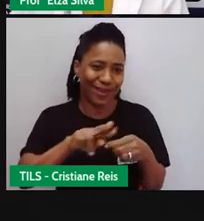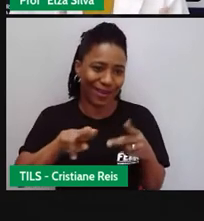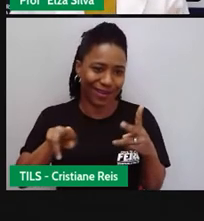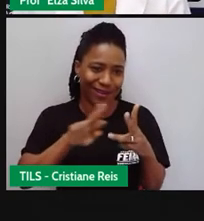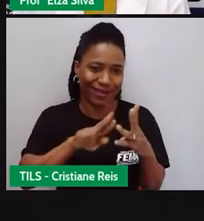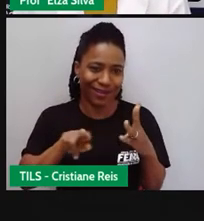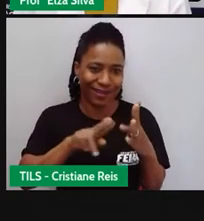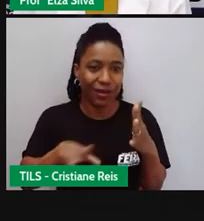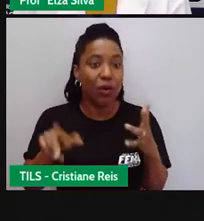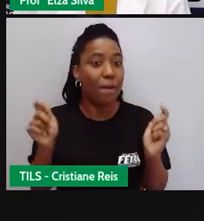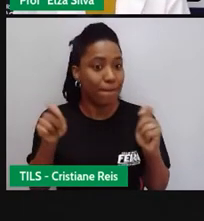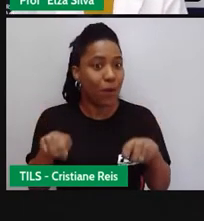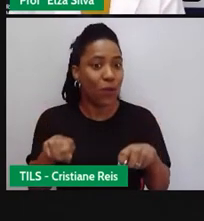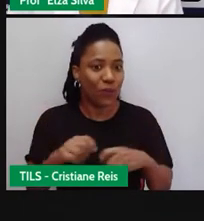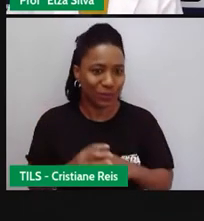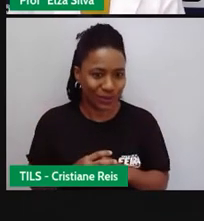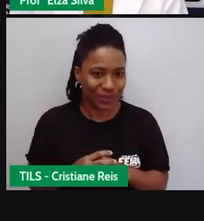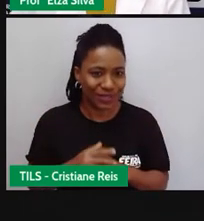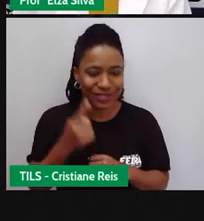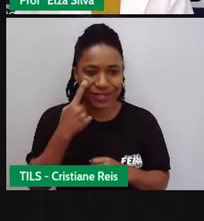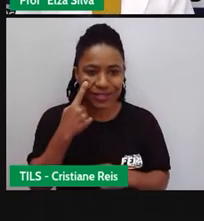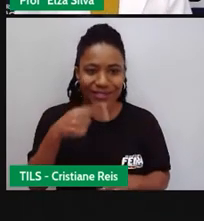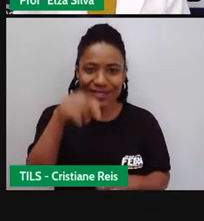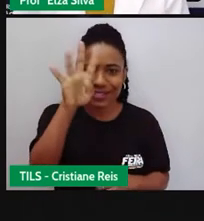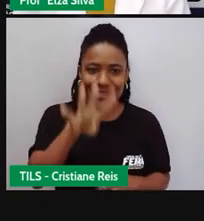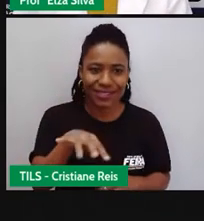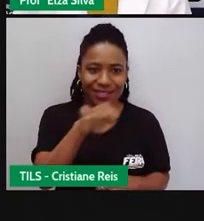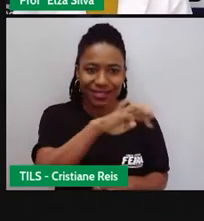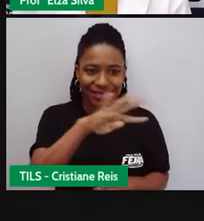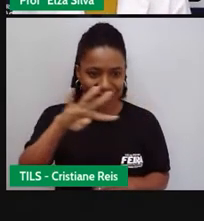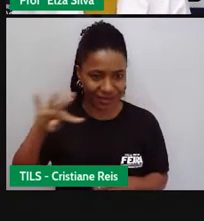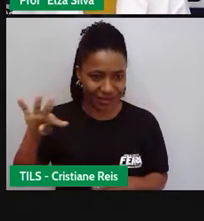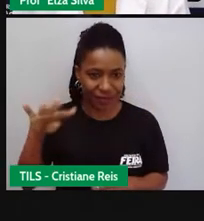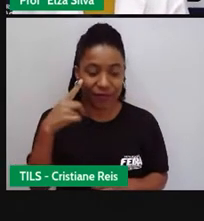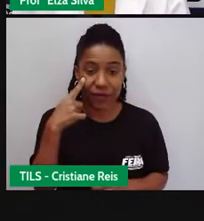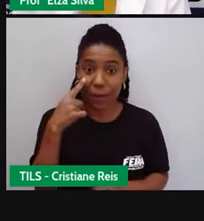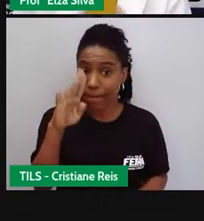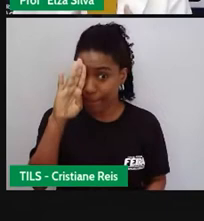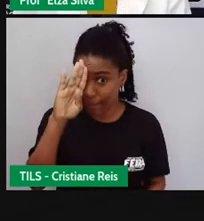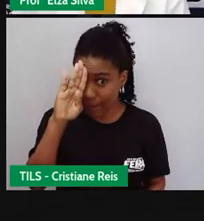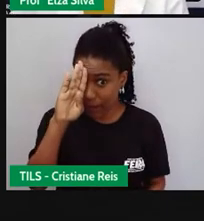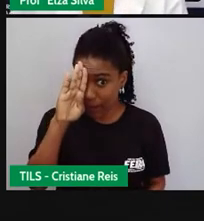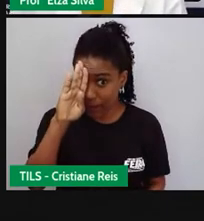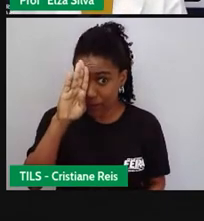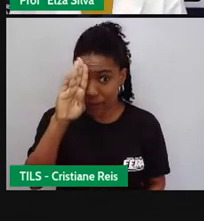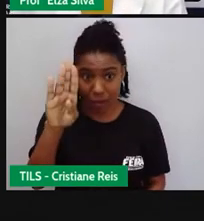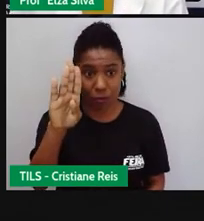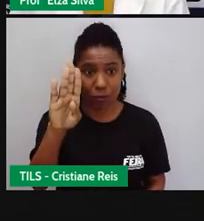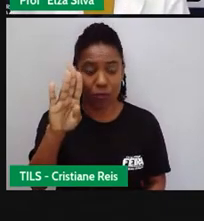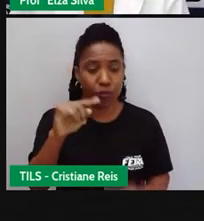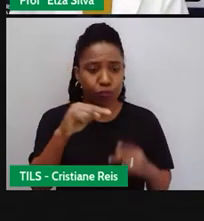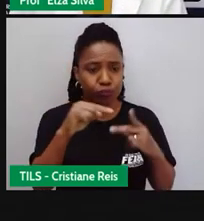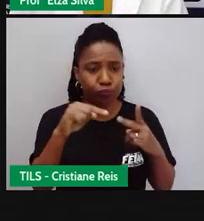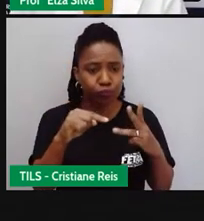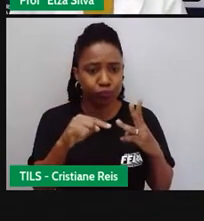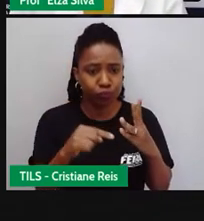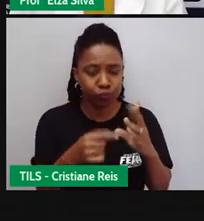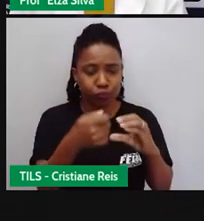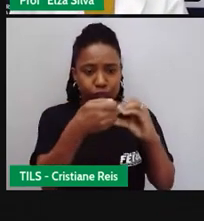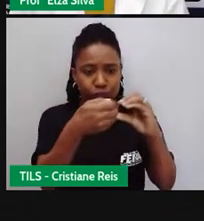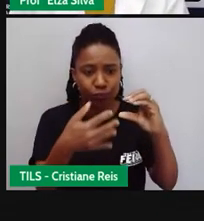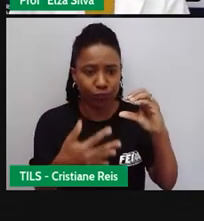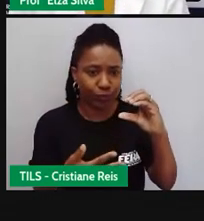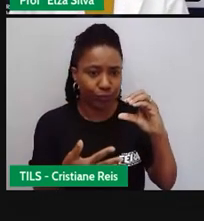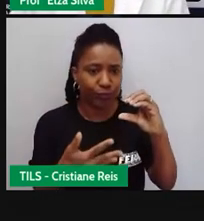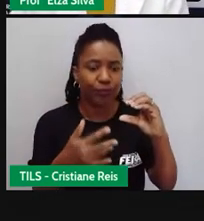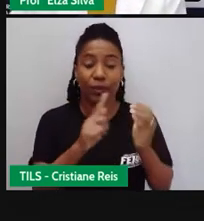categorias que eu coloquei na tabela, são as categorias predominantes, os gêneros predominantes. Mas não significa